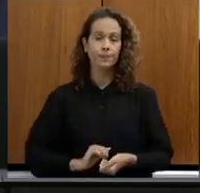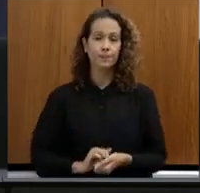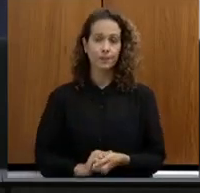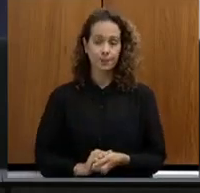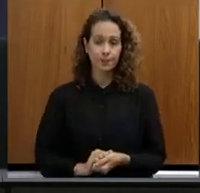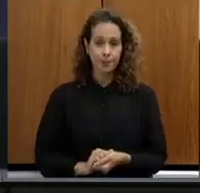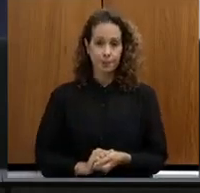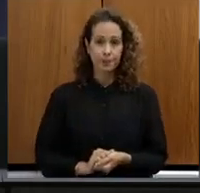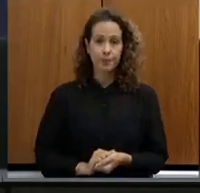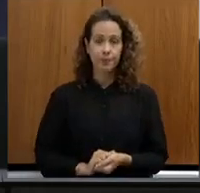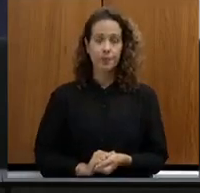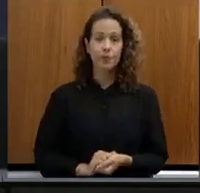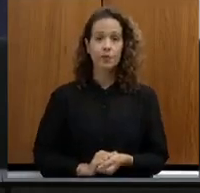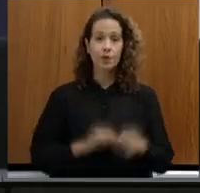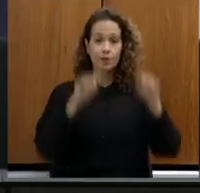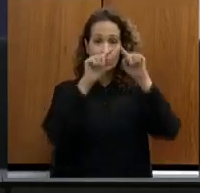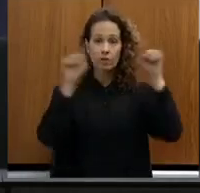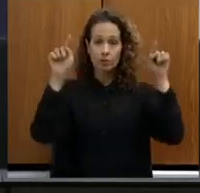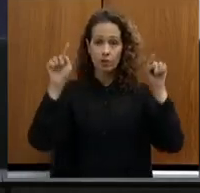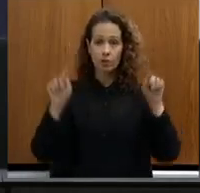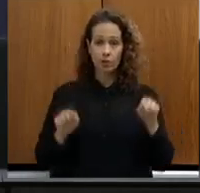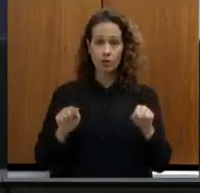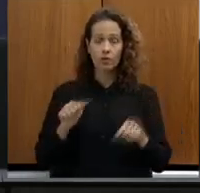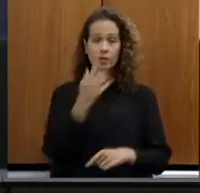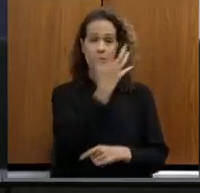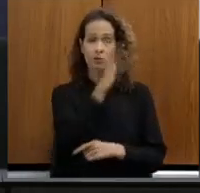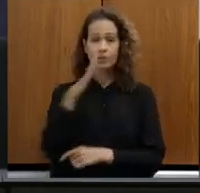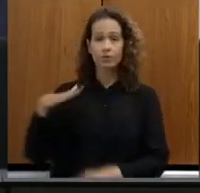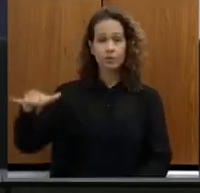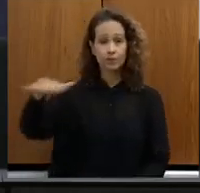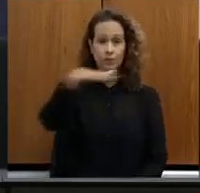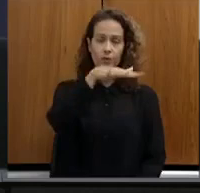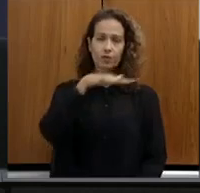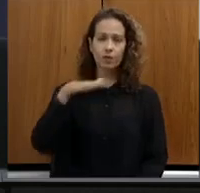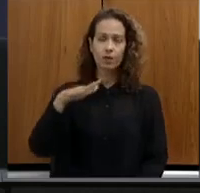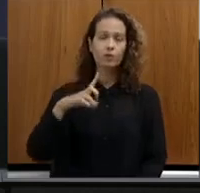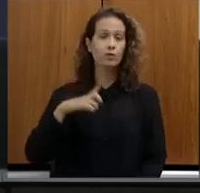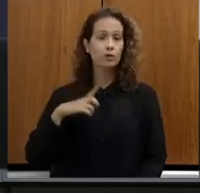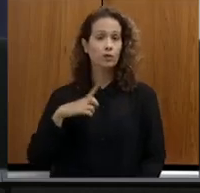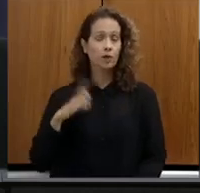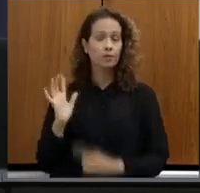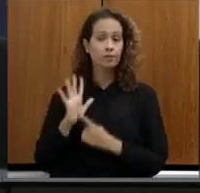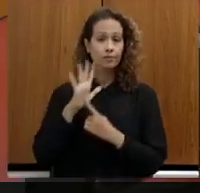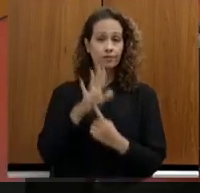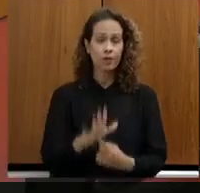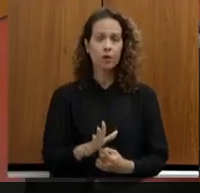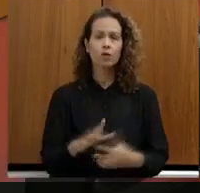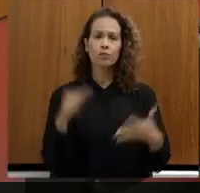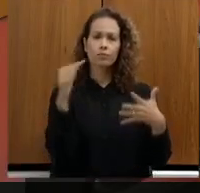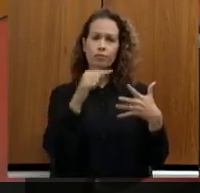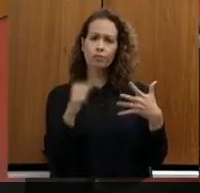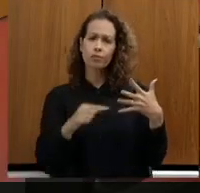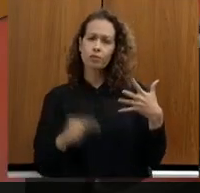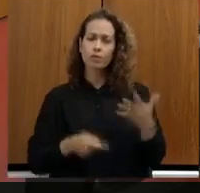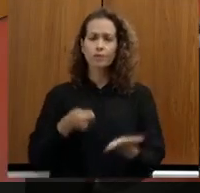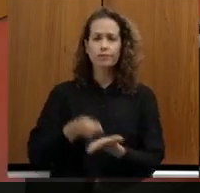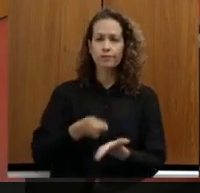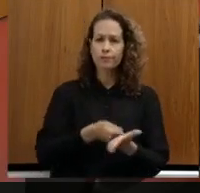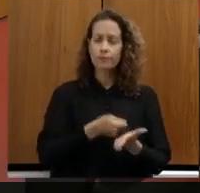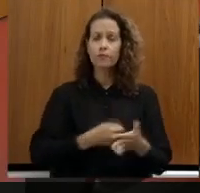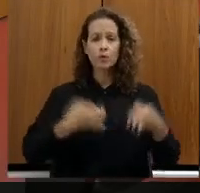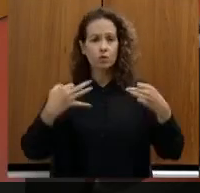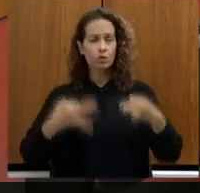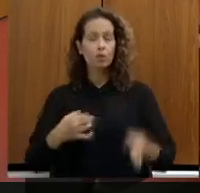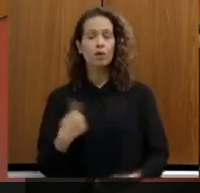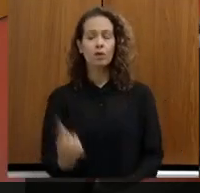Os servidores do meio ambiente que trazem para essa casa reivindicações justas, nós